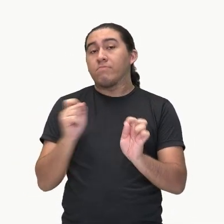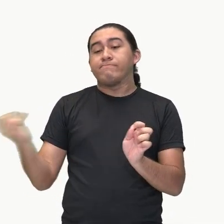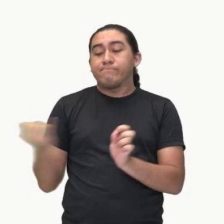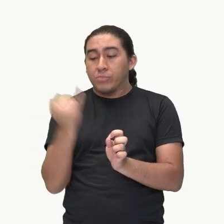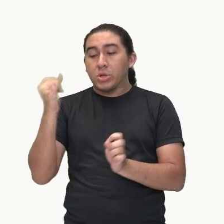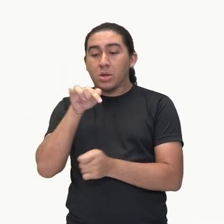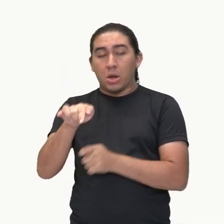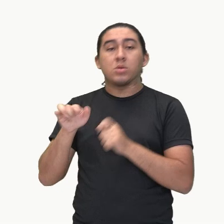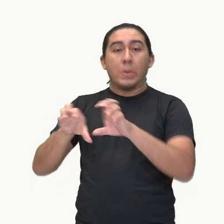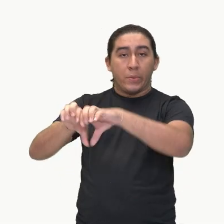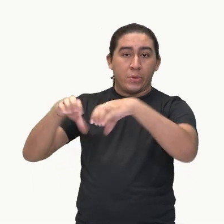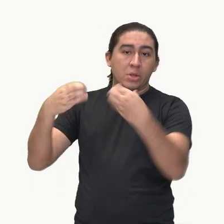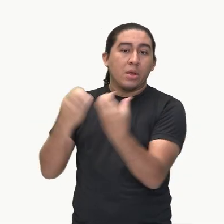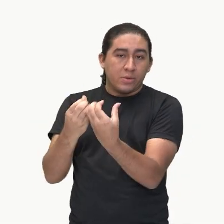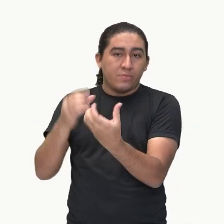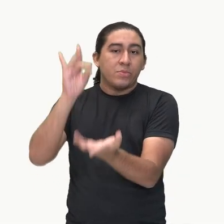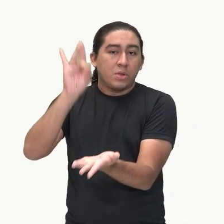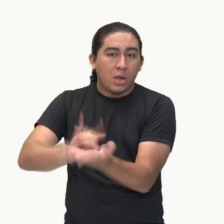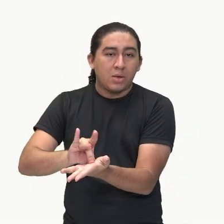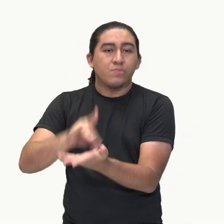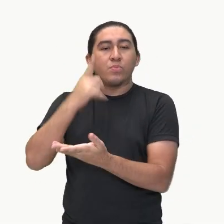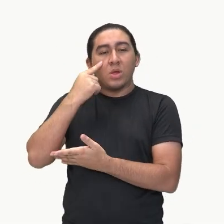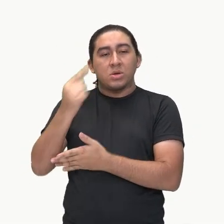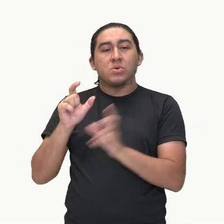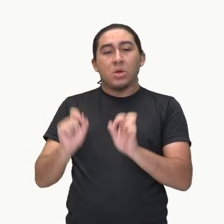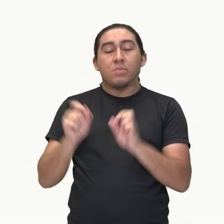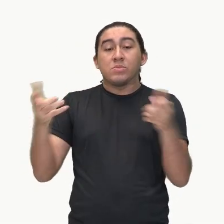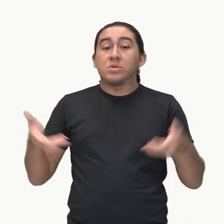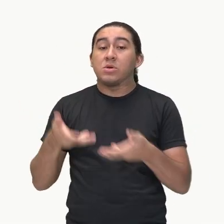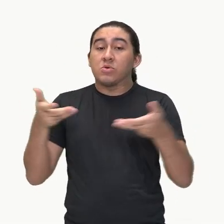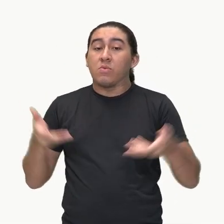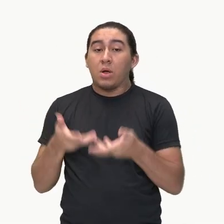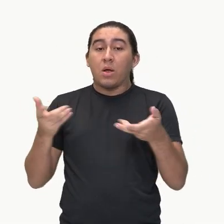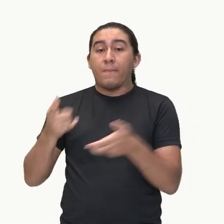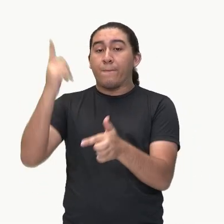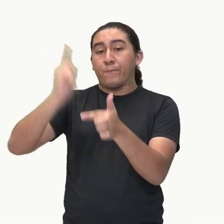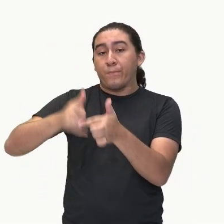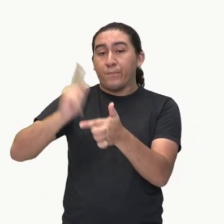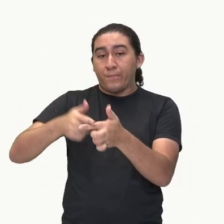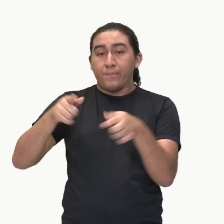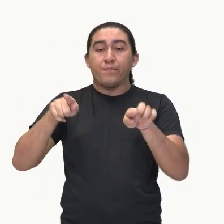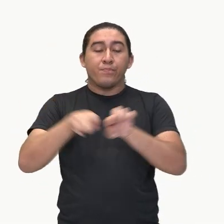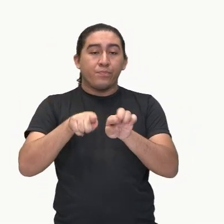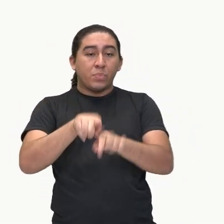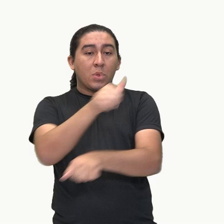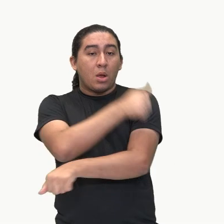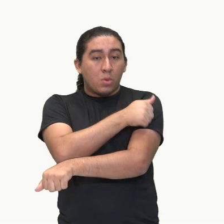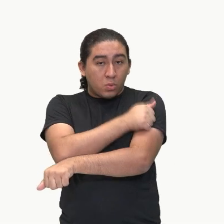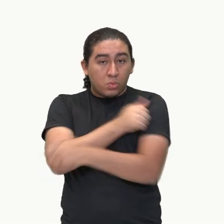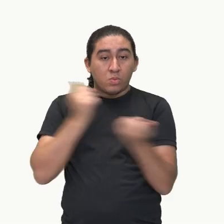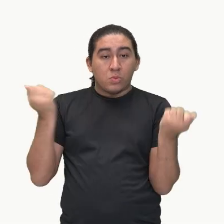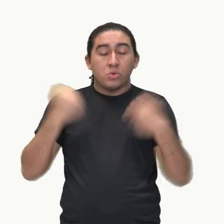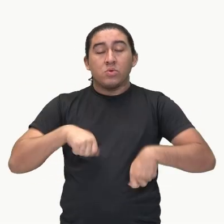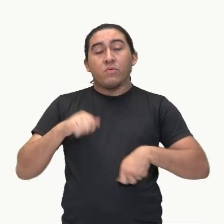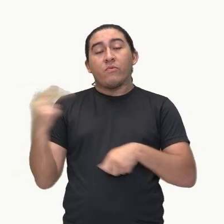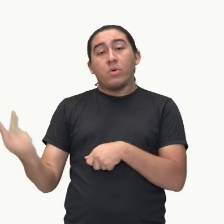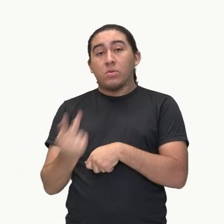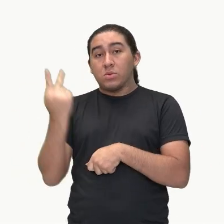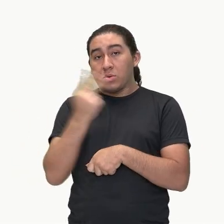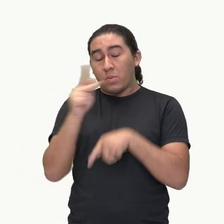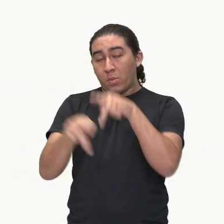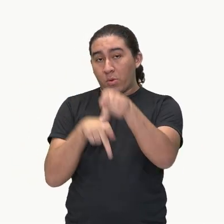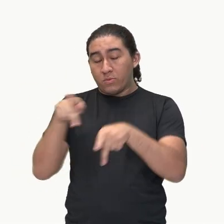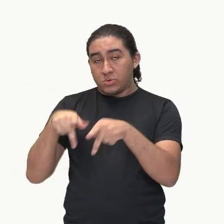dessas comunidades, com o intuito de incentivar a criticidade dos estudantes sobre a valorização